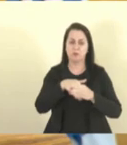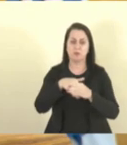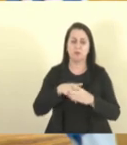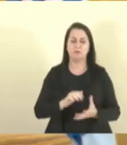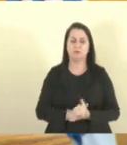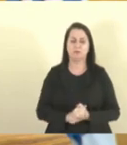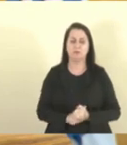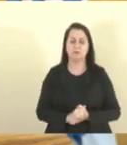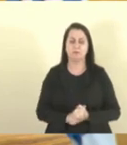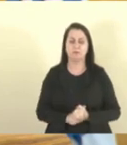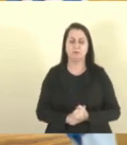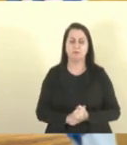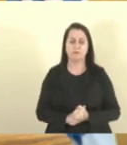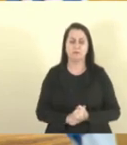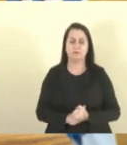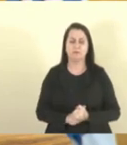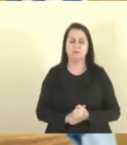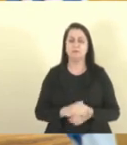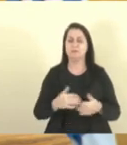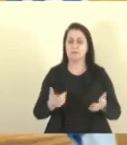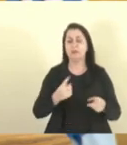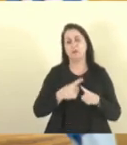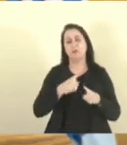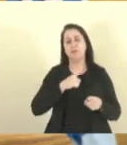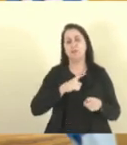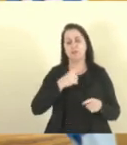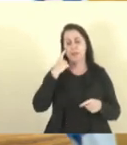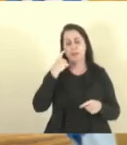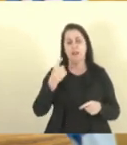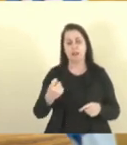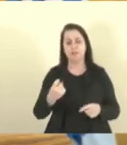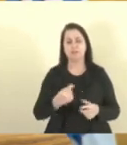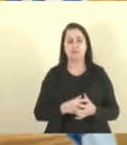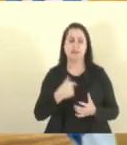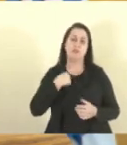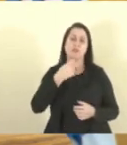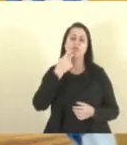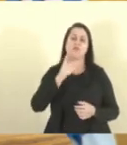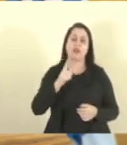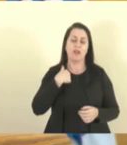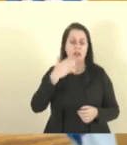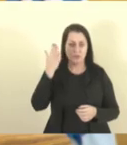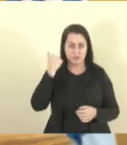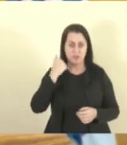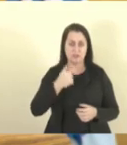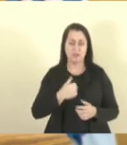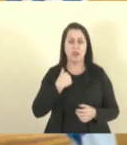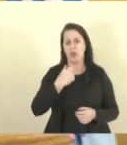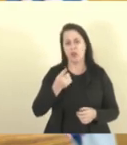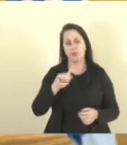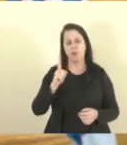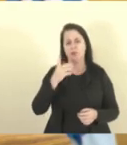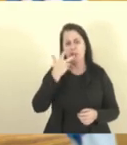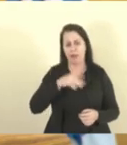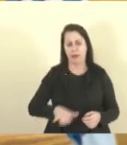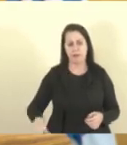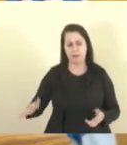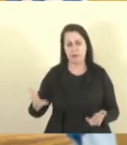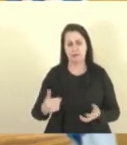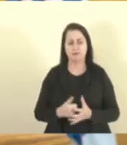é lógico que tinha deputado aqui interessado, só não vou falar aqui, mas eu sei que eu não sou menino, nasci ontem,